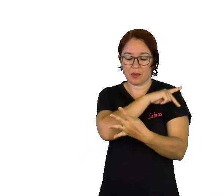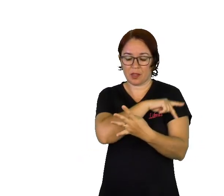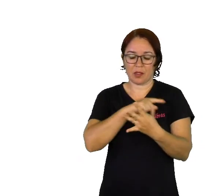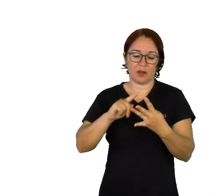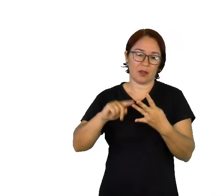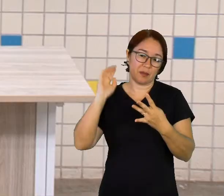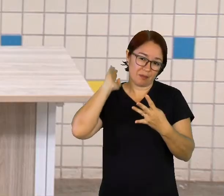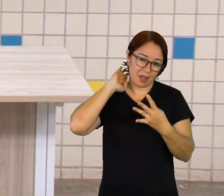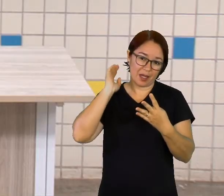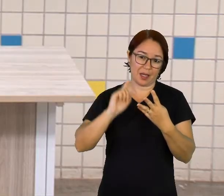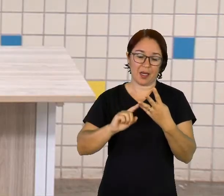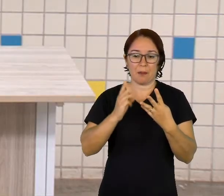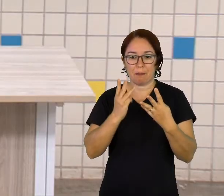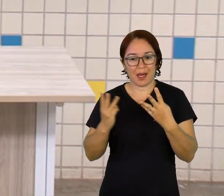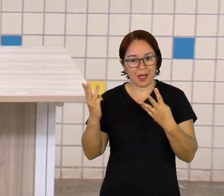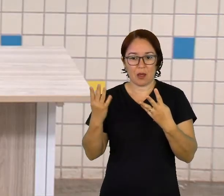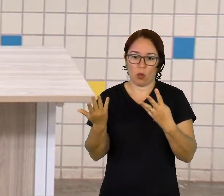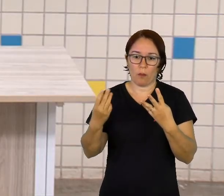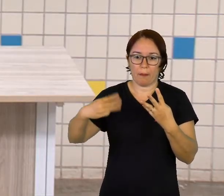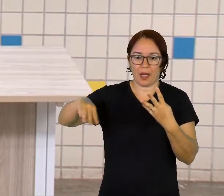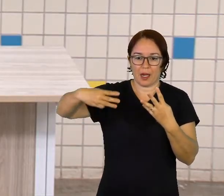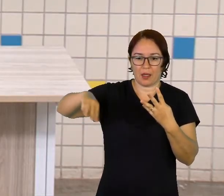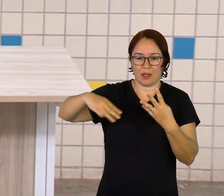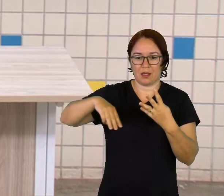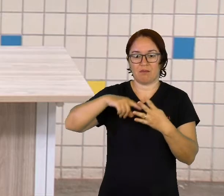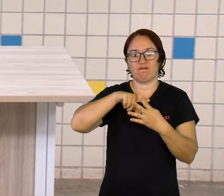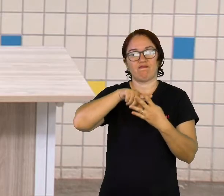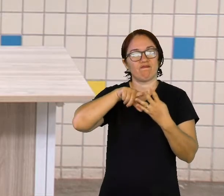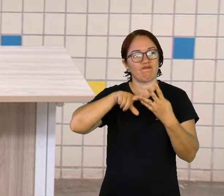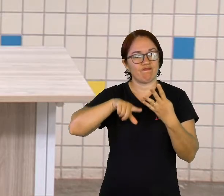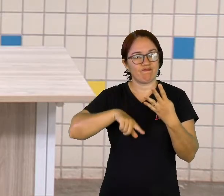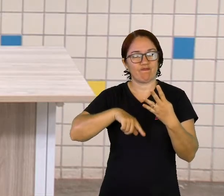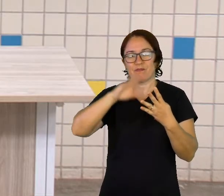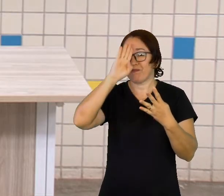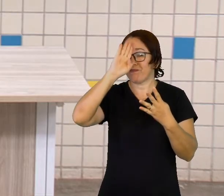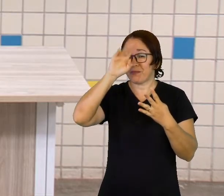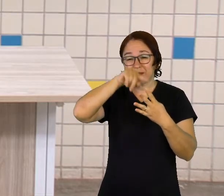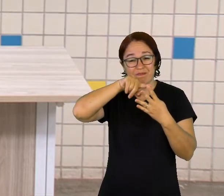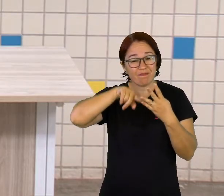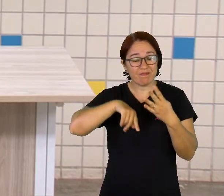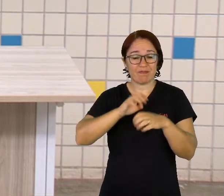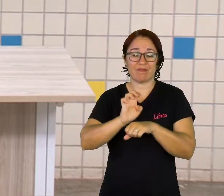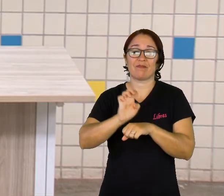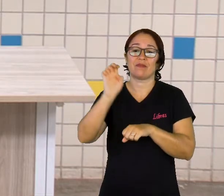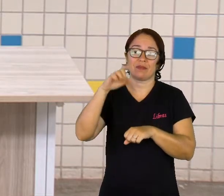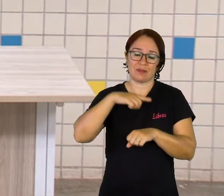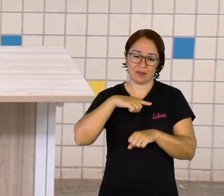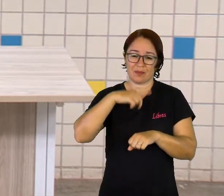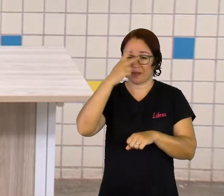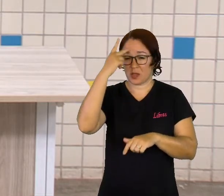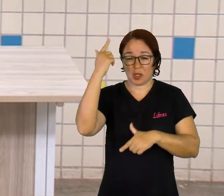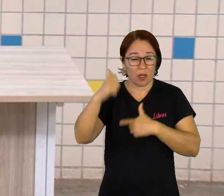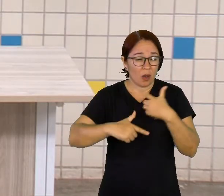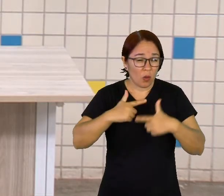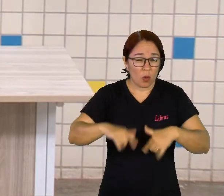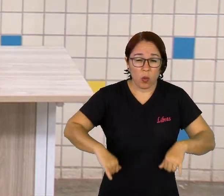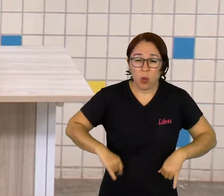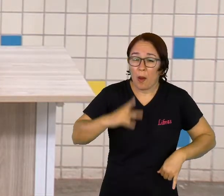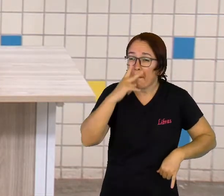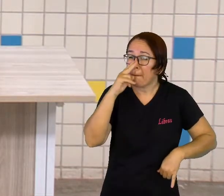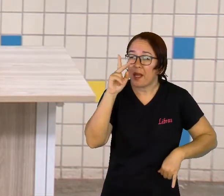Maranhão. É onde está o maior índice de trabalho escravo, a maior incidência de trabalho escravo no país.